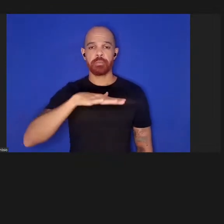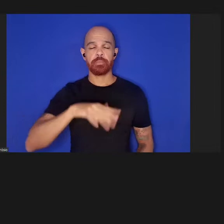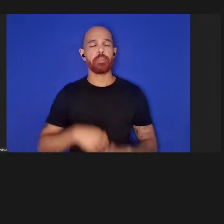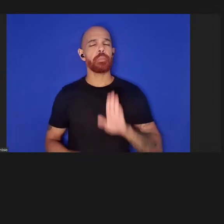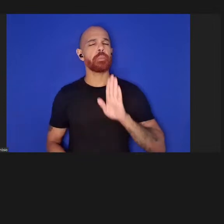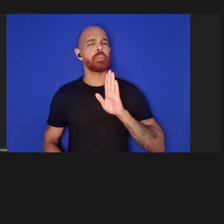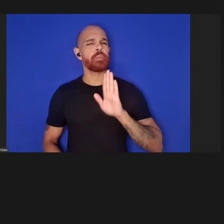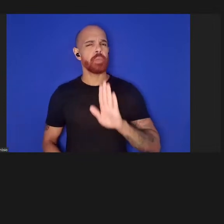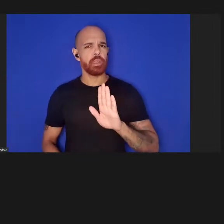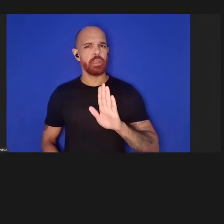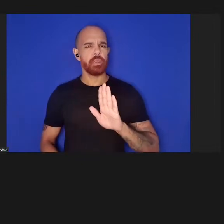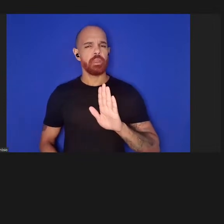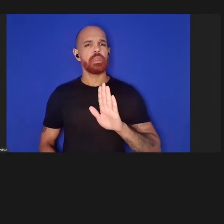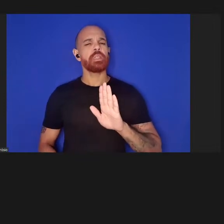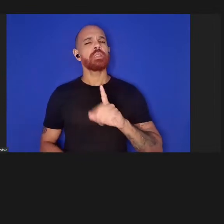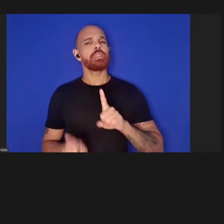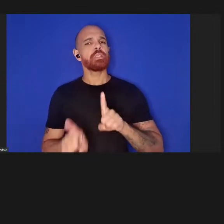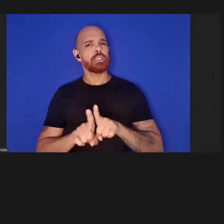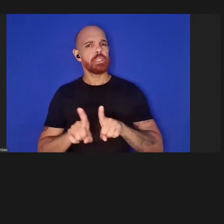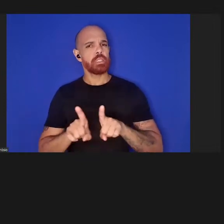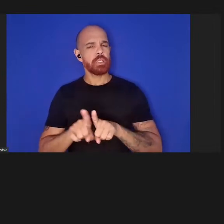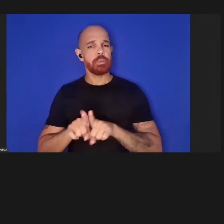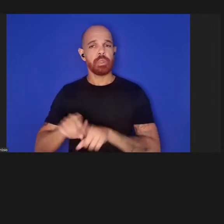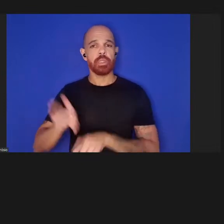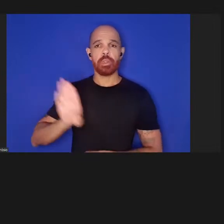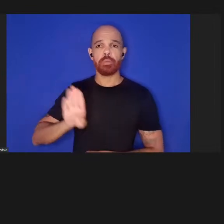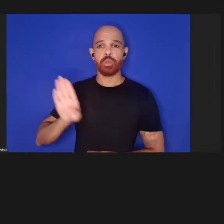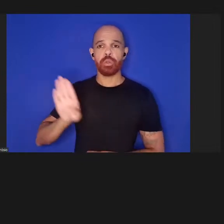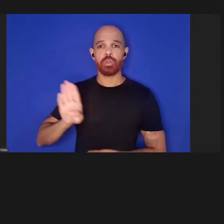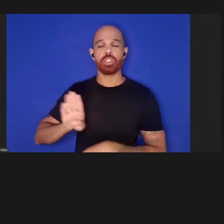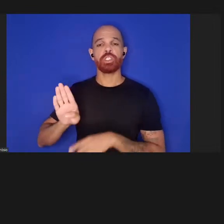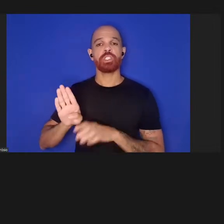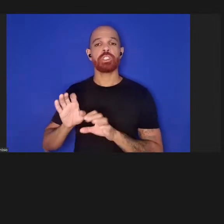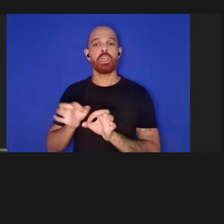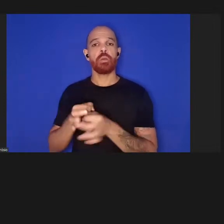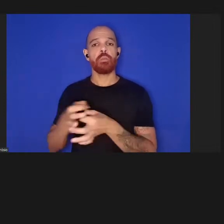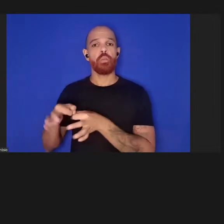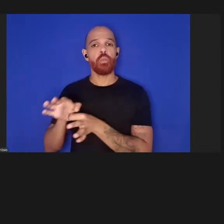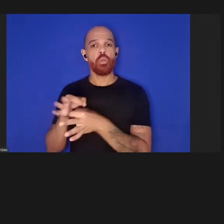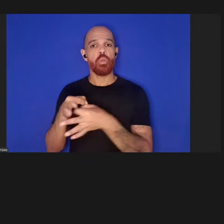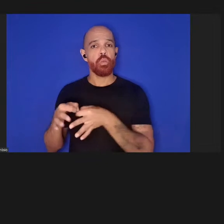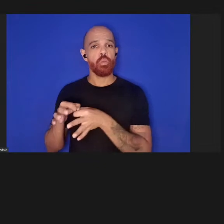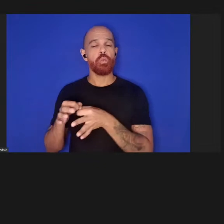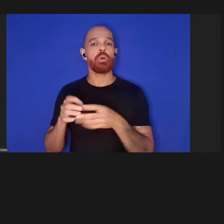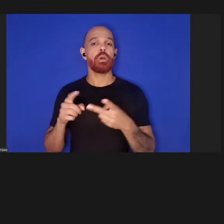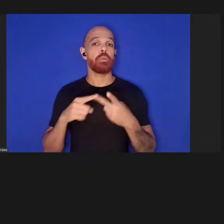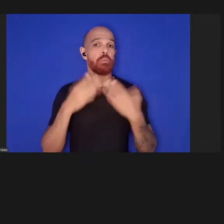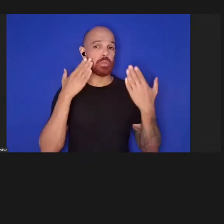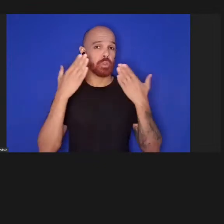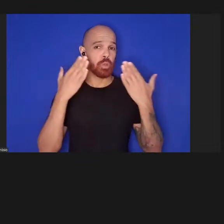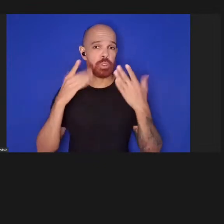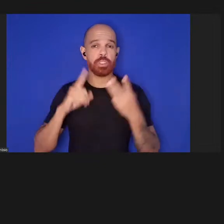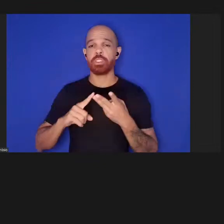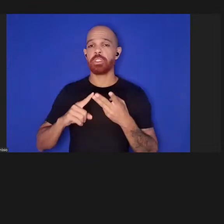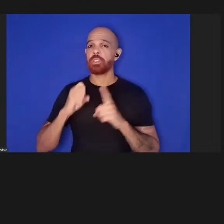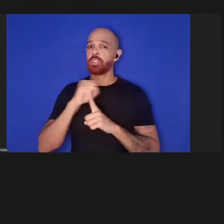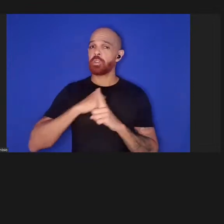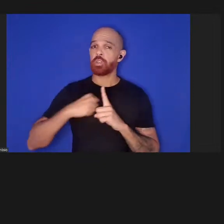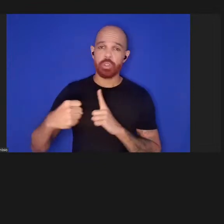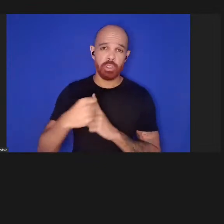também na biologia molecular, psicologia, sociologia,